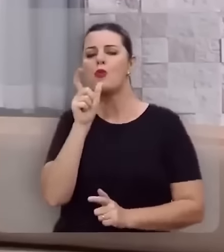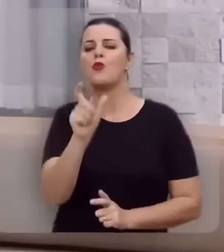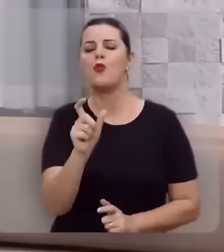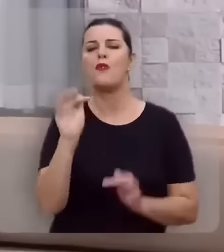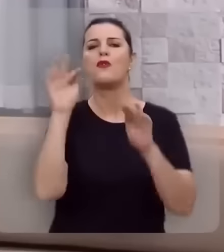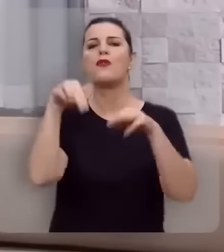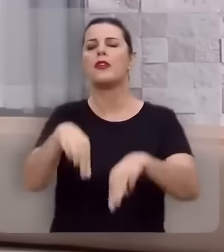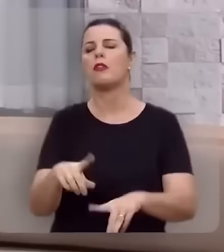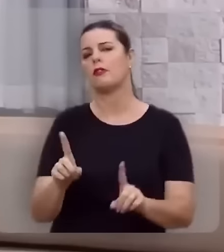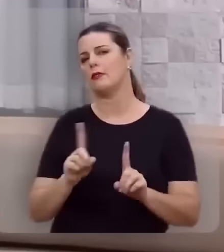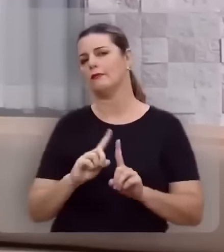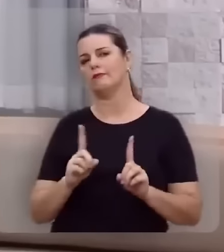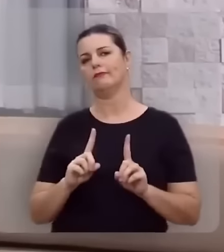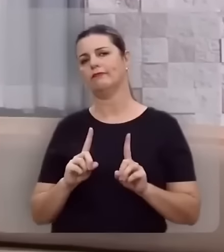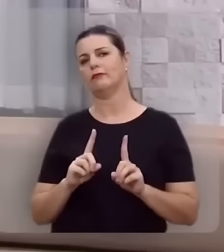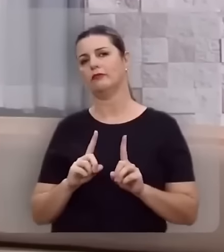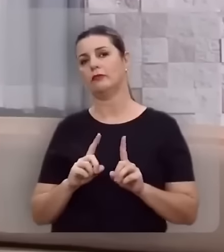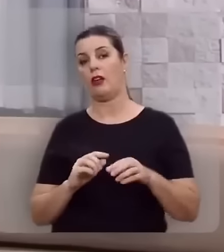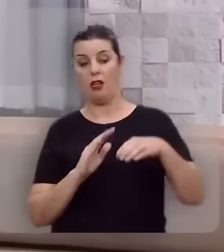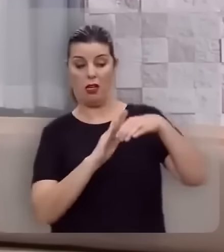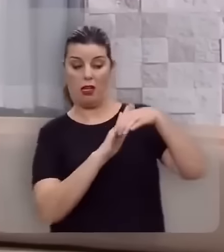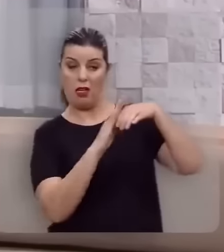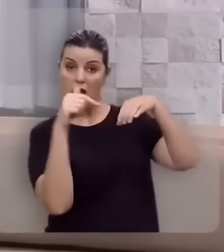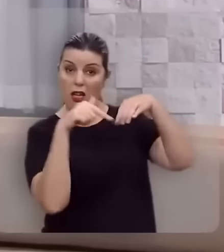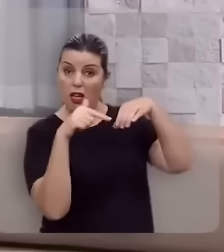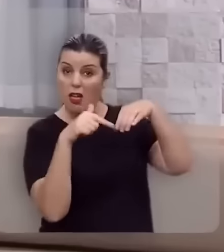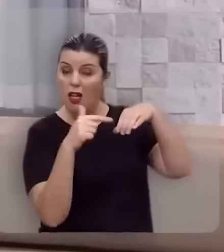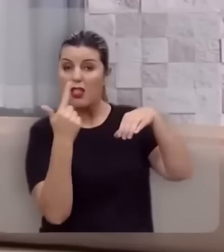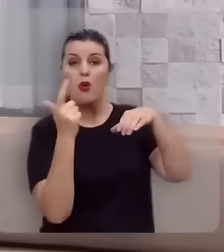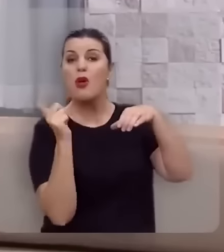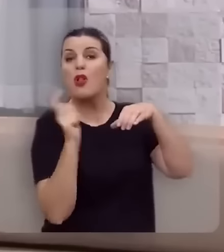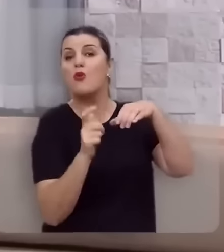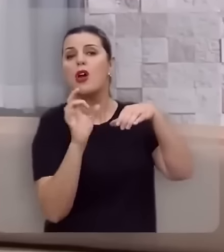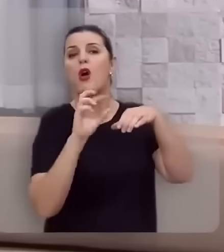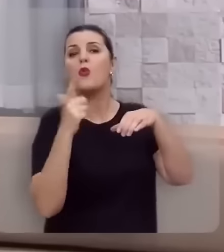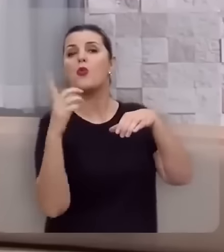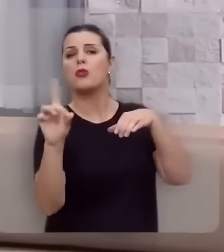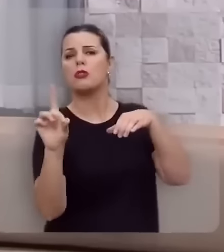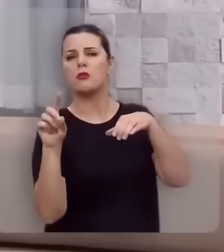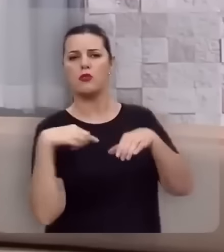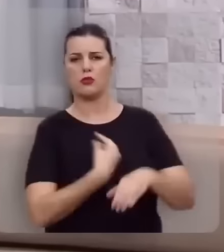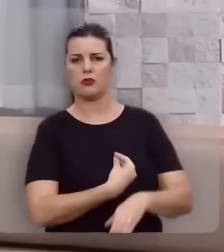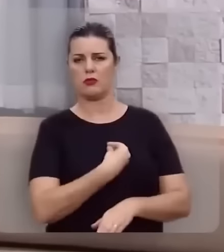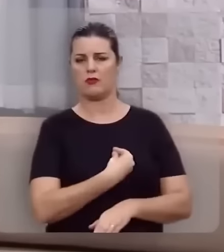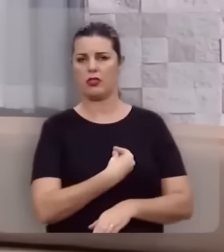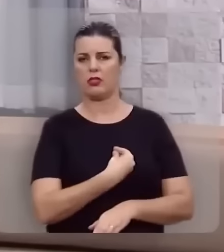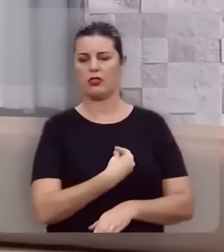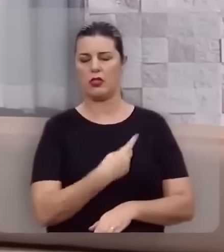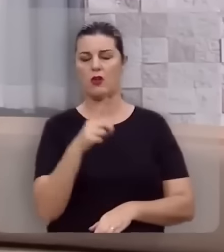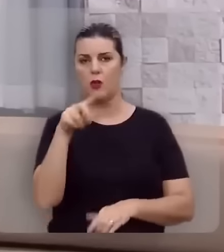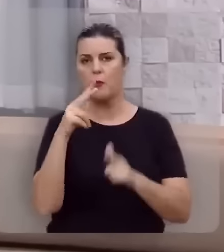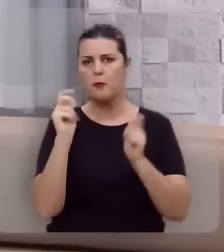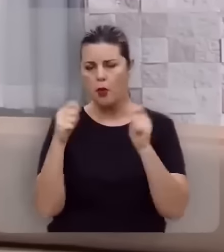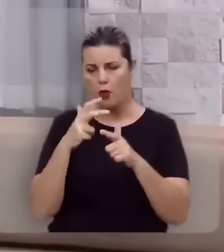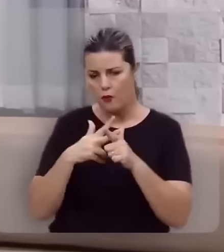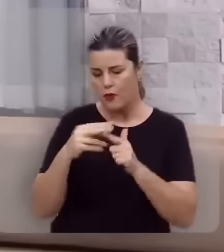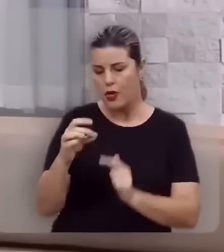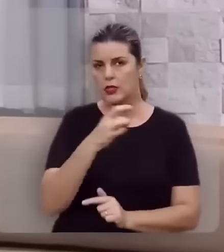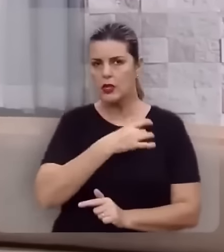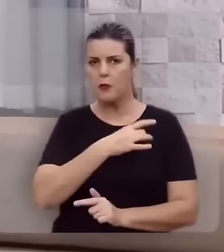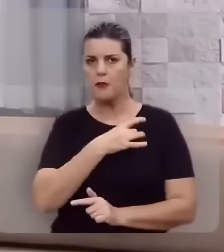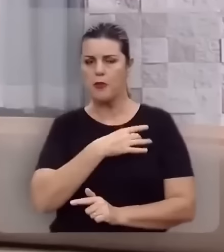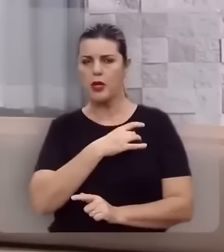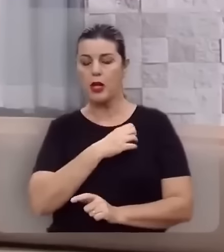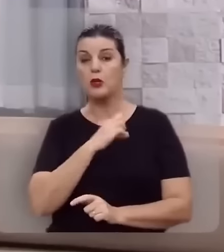que o túmulo gelado não é o último endereço. Você pode vencer o medo